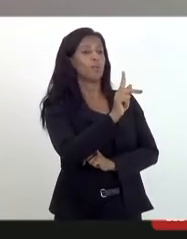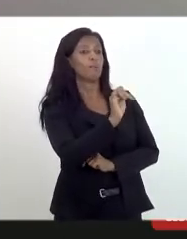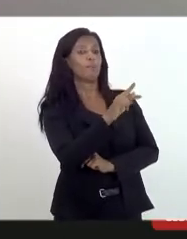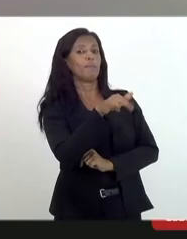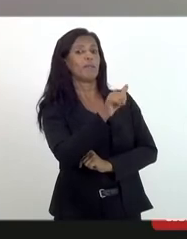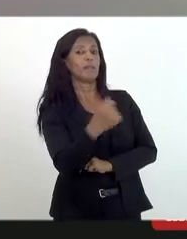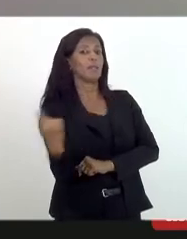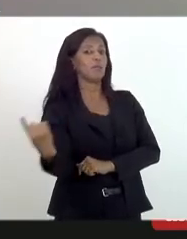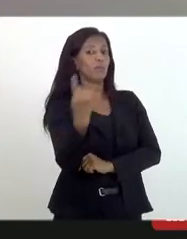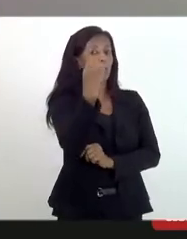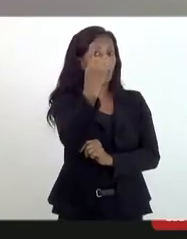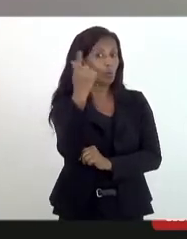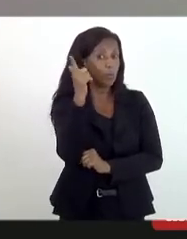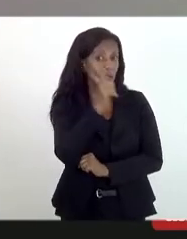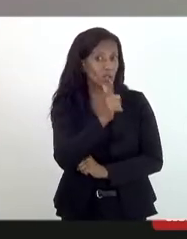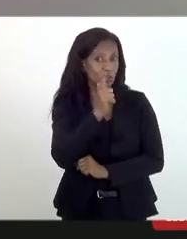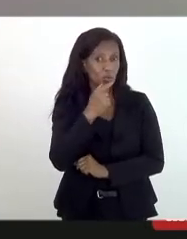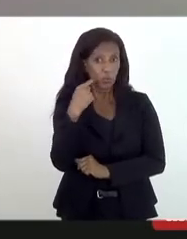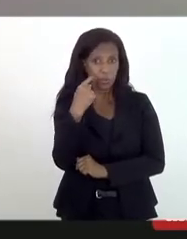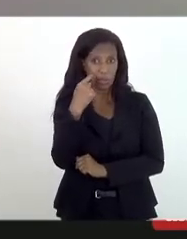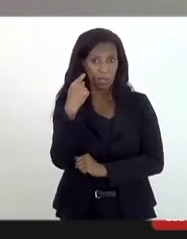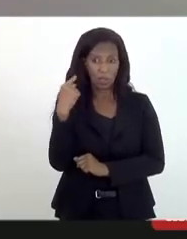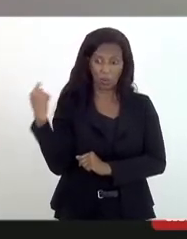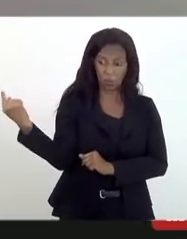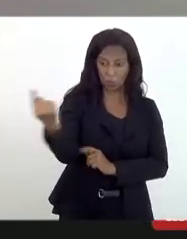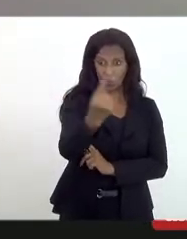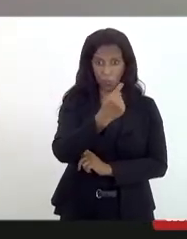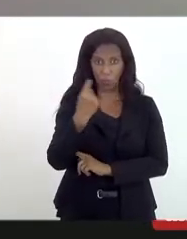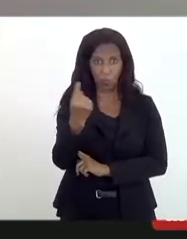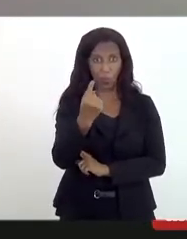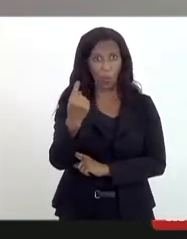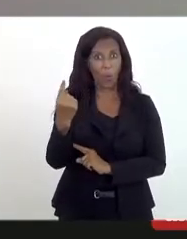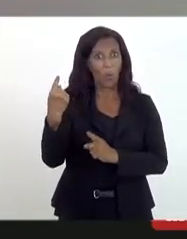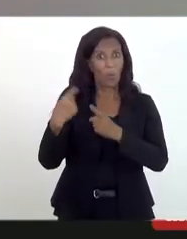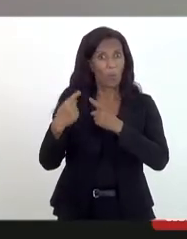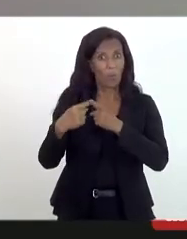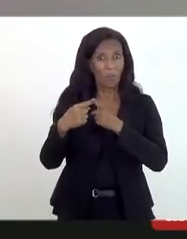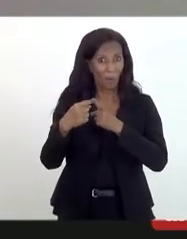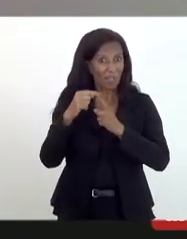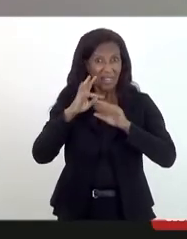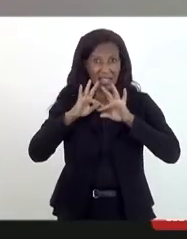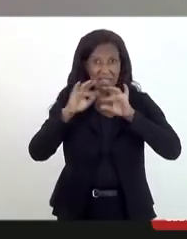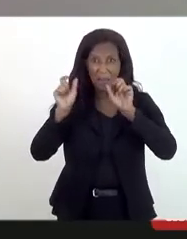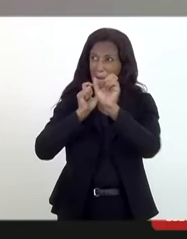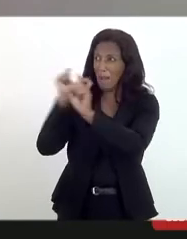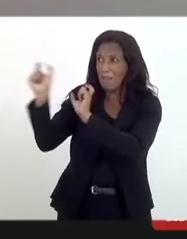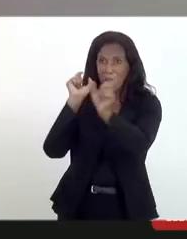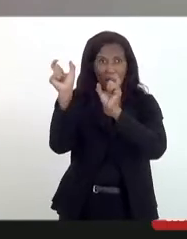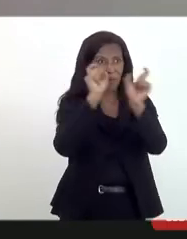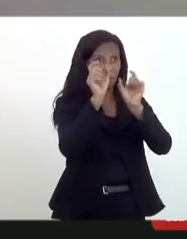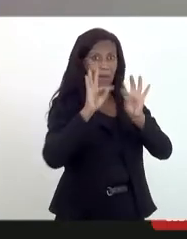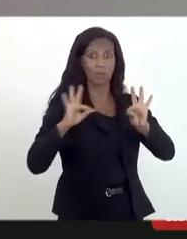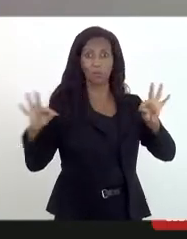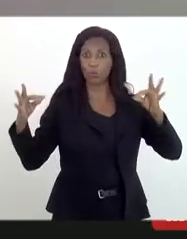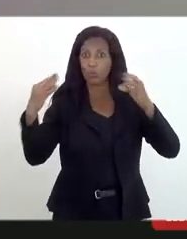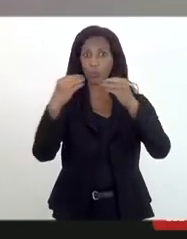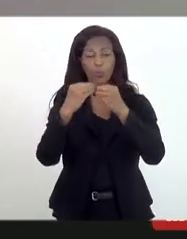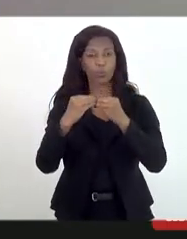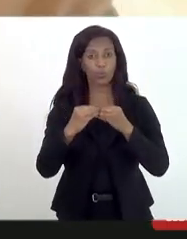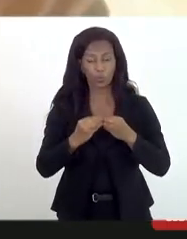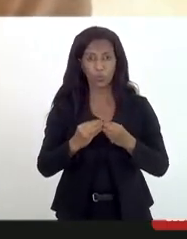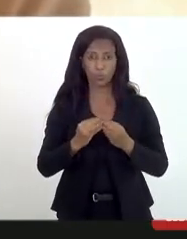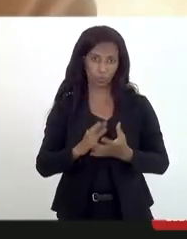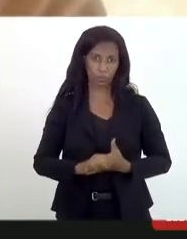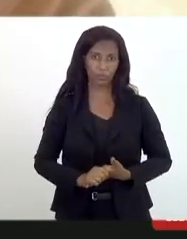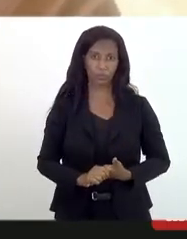dele foi a única que nós conseguimos detectar num universo enorme, porque ele desferiu o ataque para todo mundo. É, ele sim, ele foi... Mas